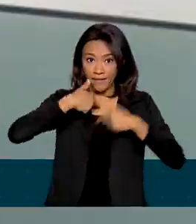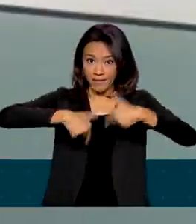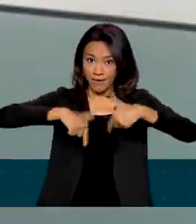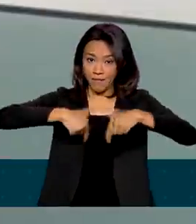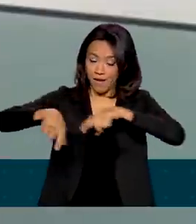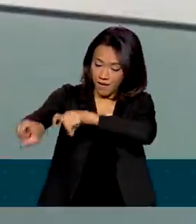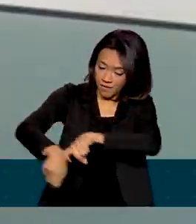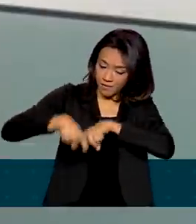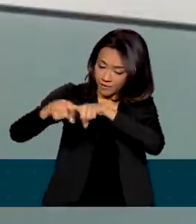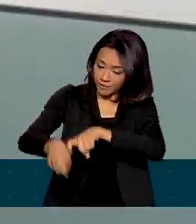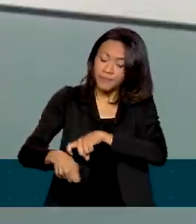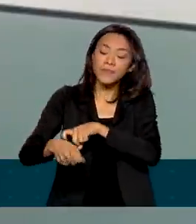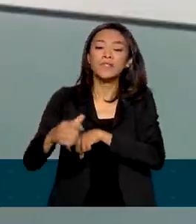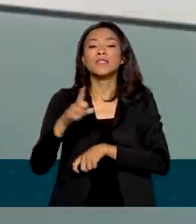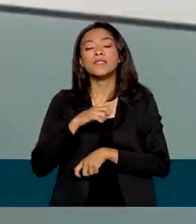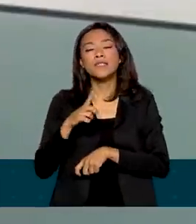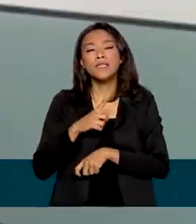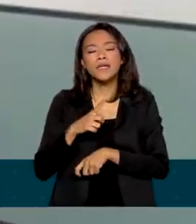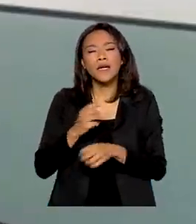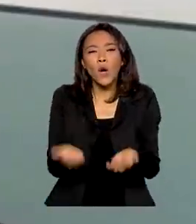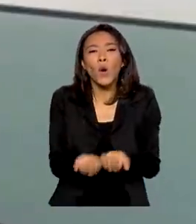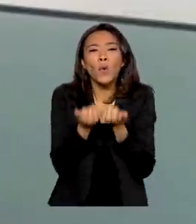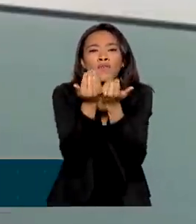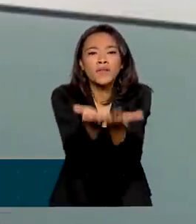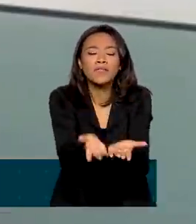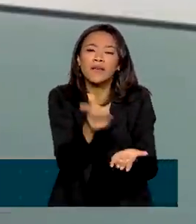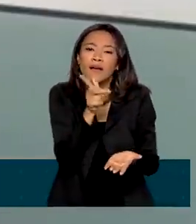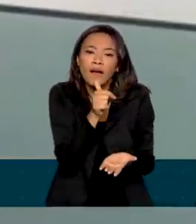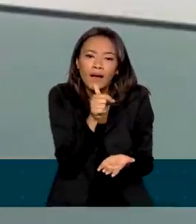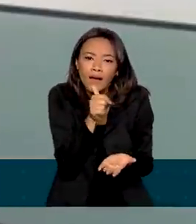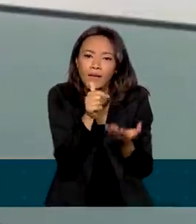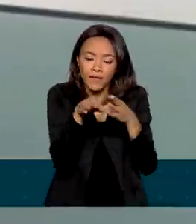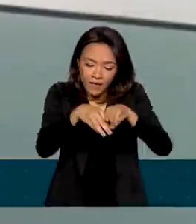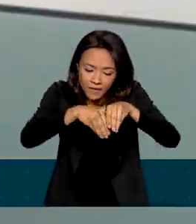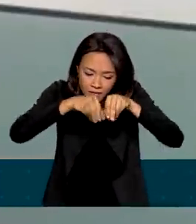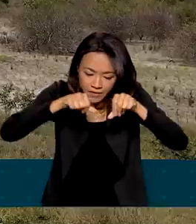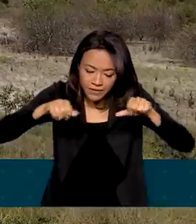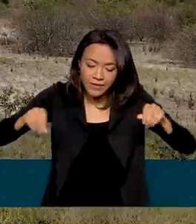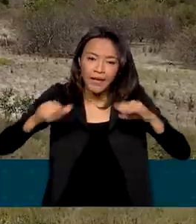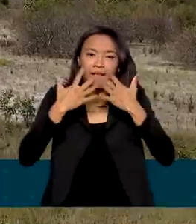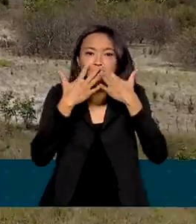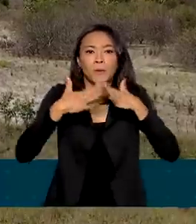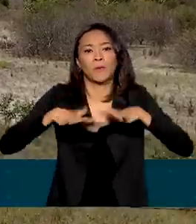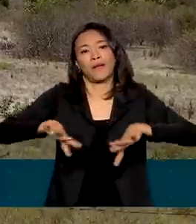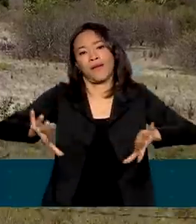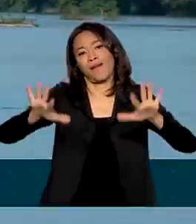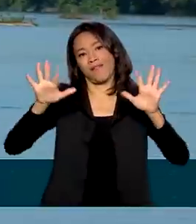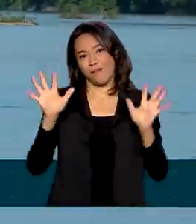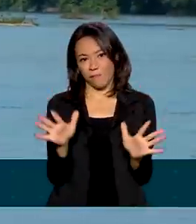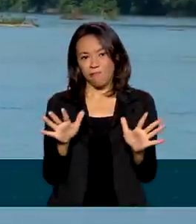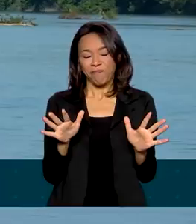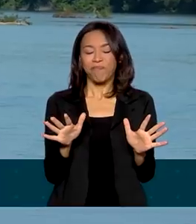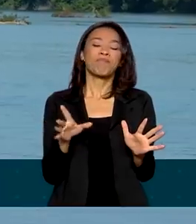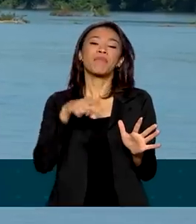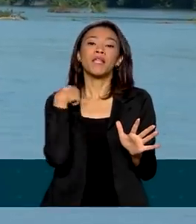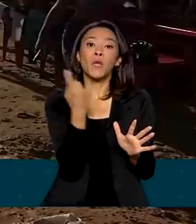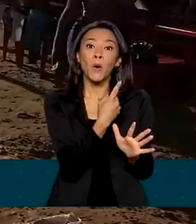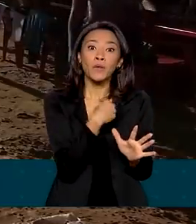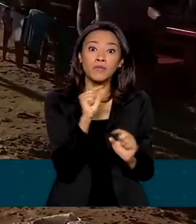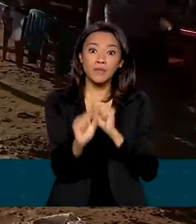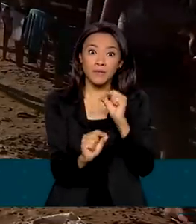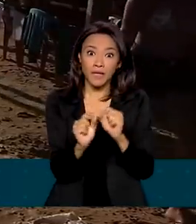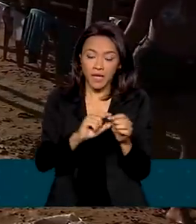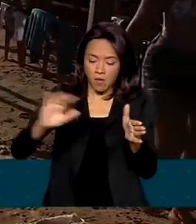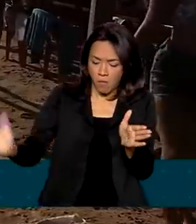aumente essa disponibilidade hídrica. A água e o solo são elementos, são recursos naturais chaves para a gente aumentar a nossa